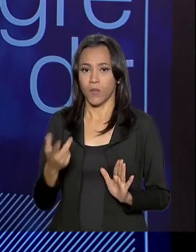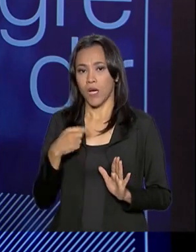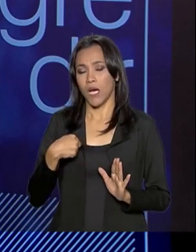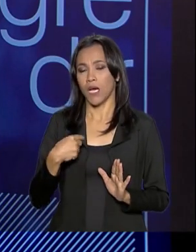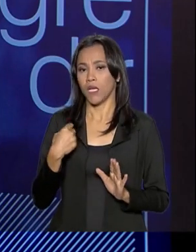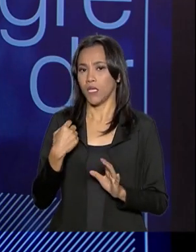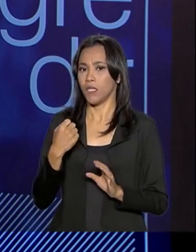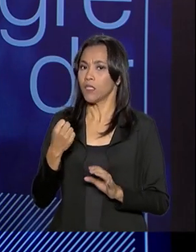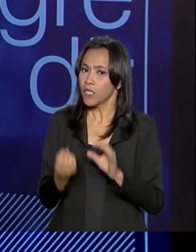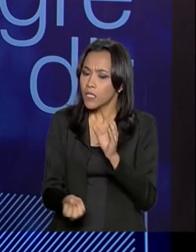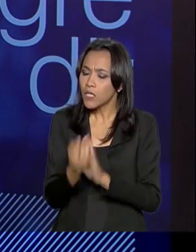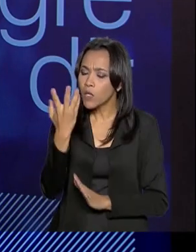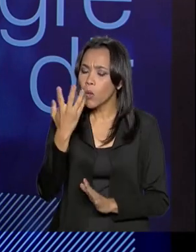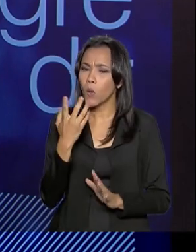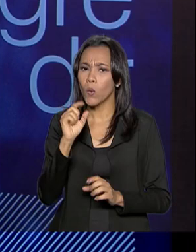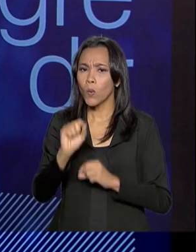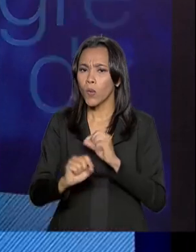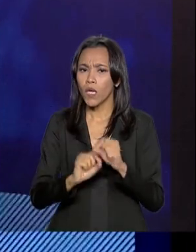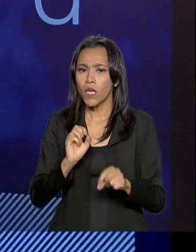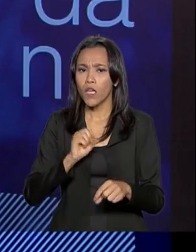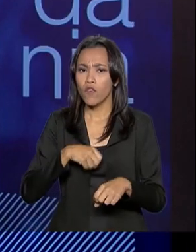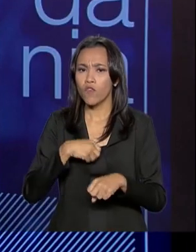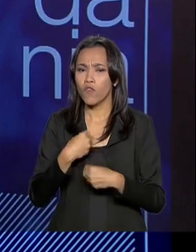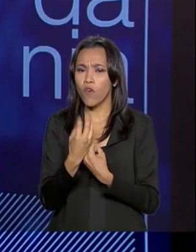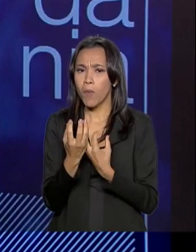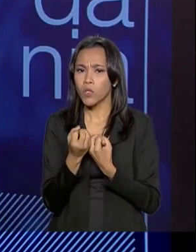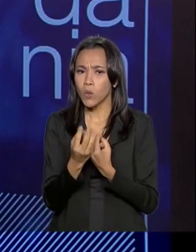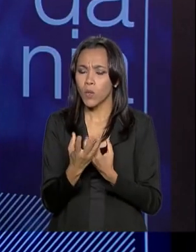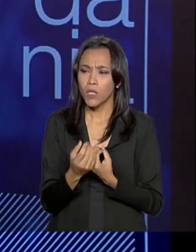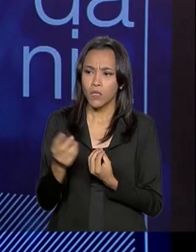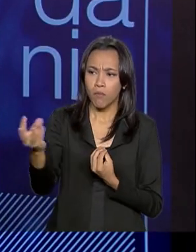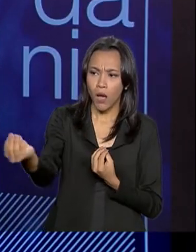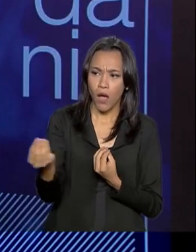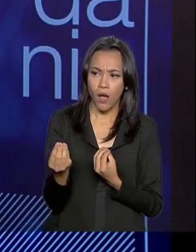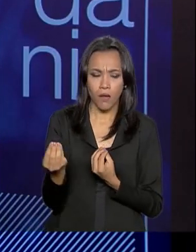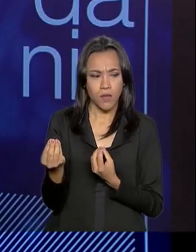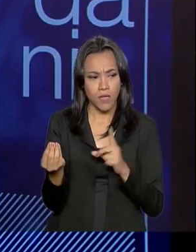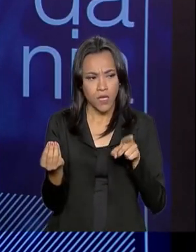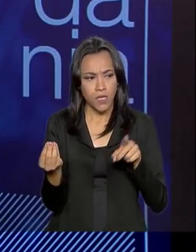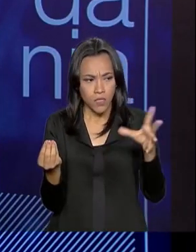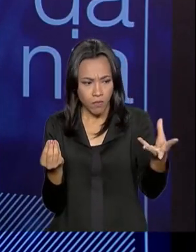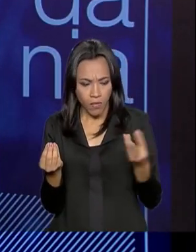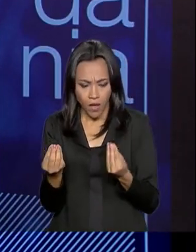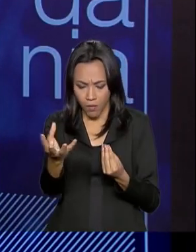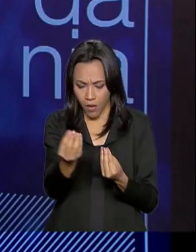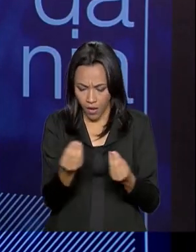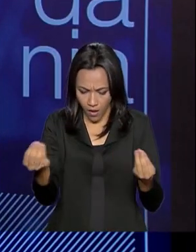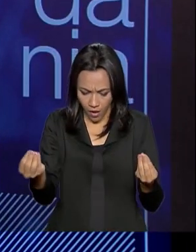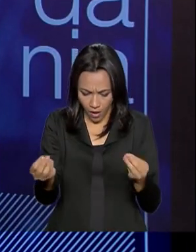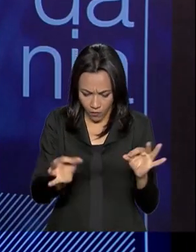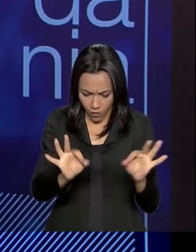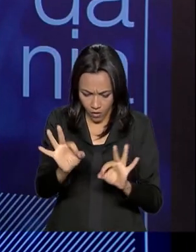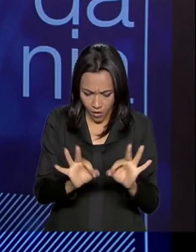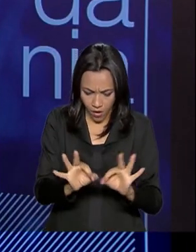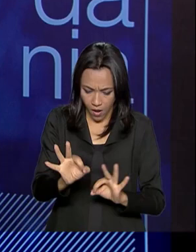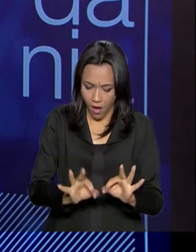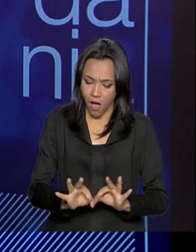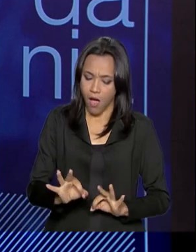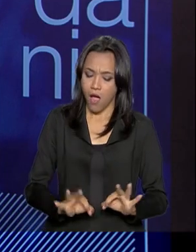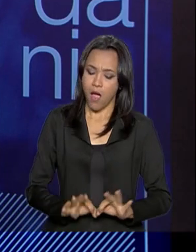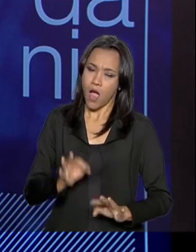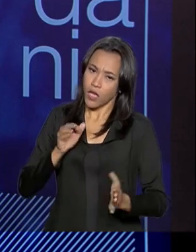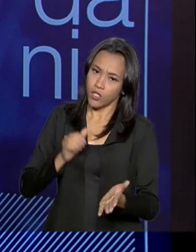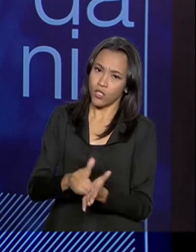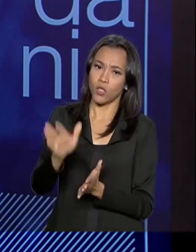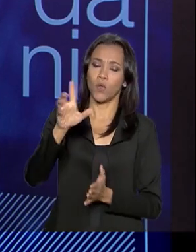mecanismo de cruzar essas informações, aumentou a base de dados desse cruzamento. E de lá para cá saíram 7